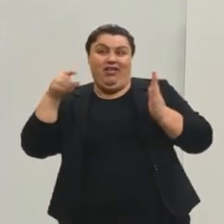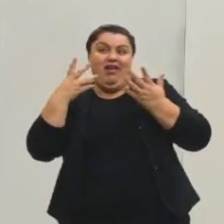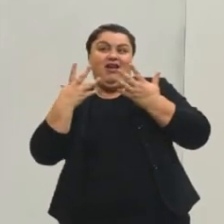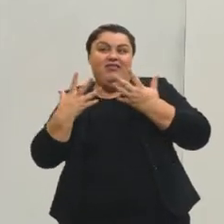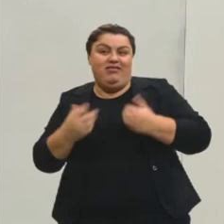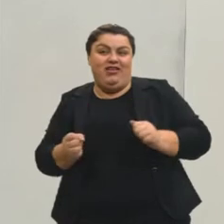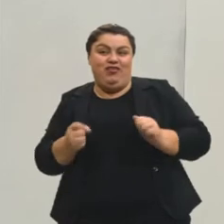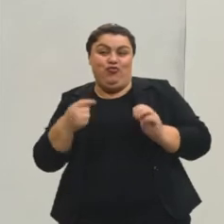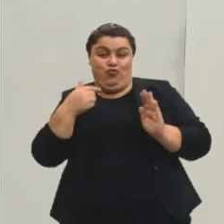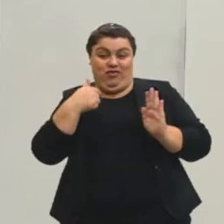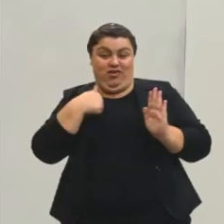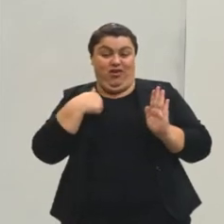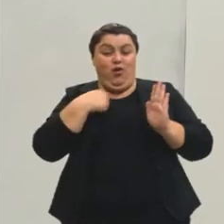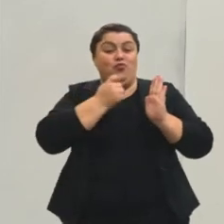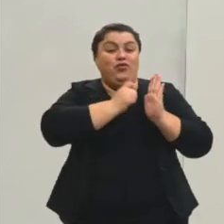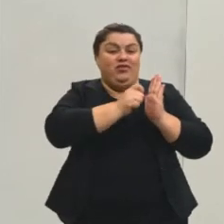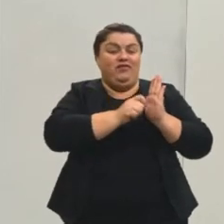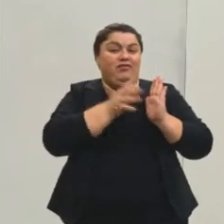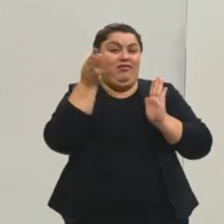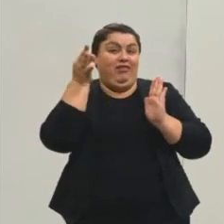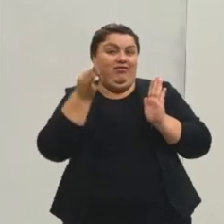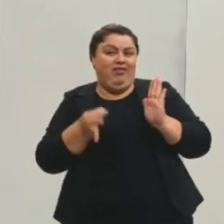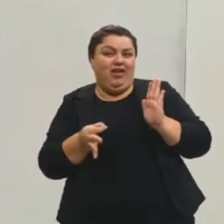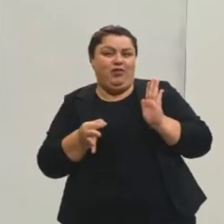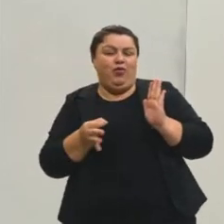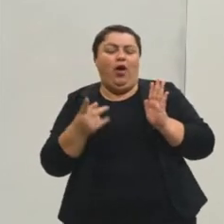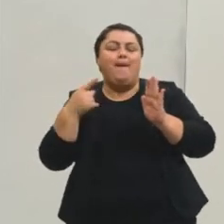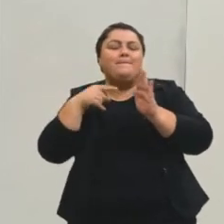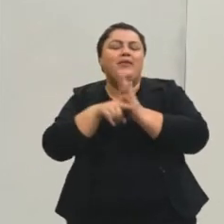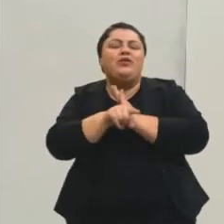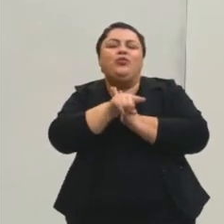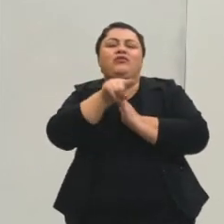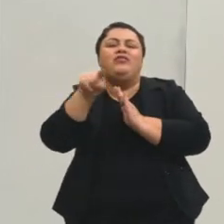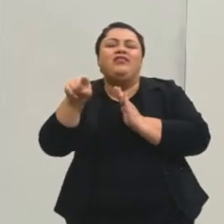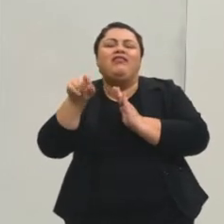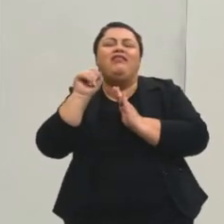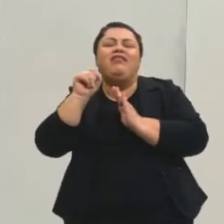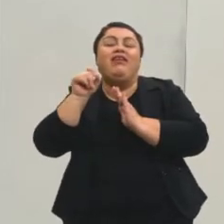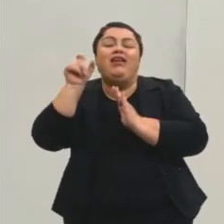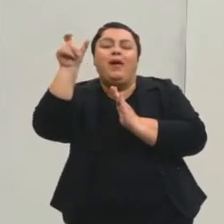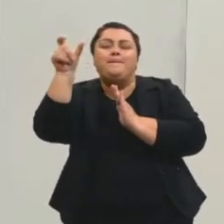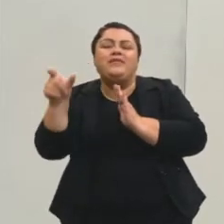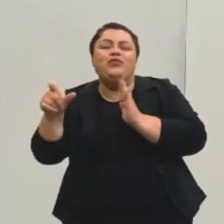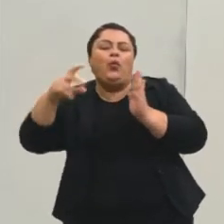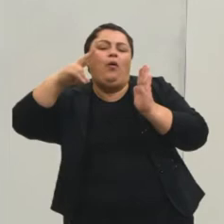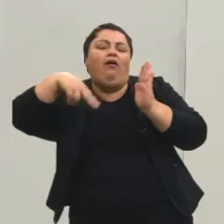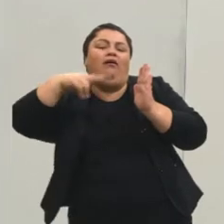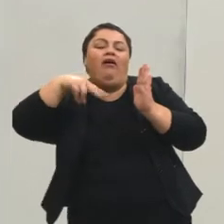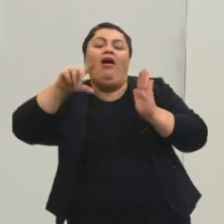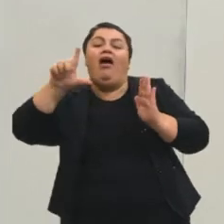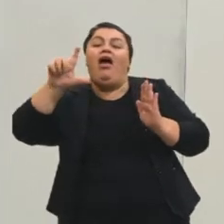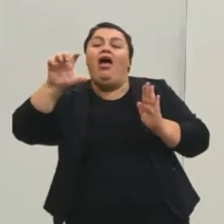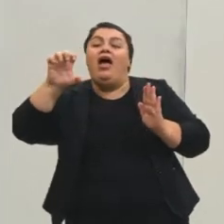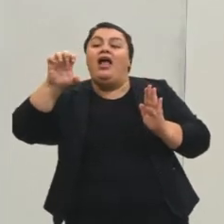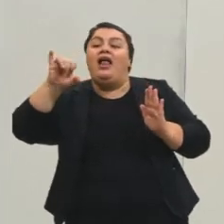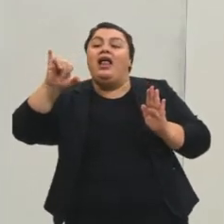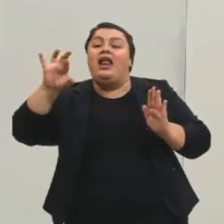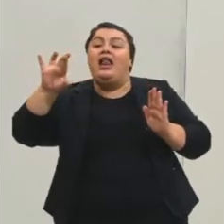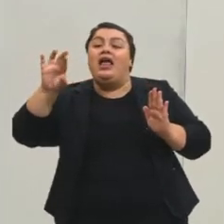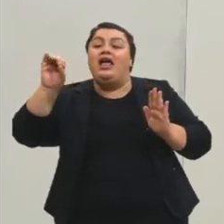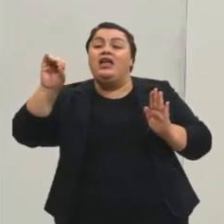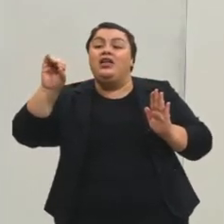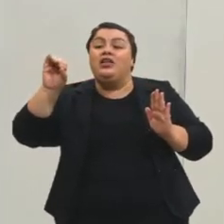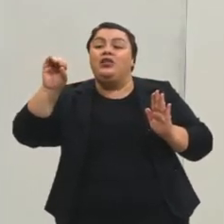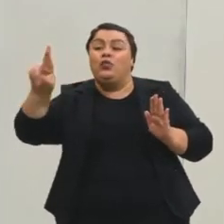queridões, quem é o meu leitor no Enem? É um professor